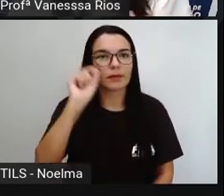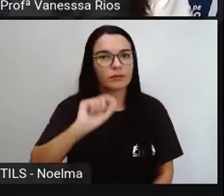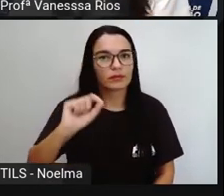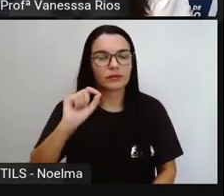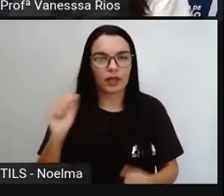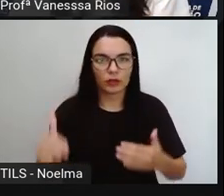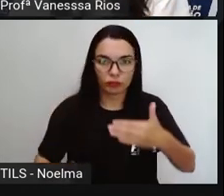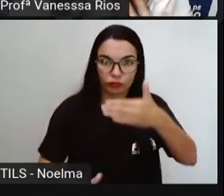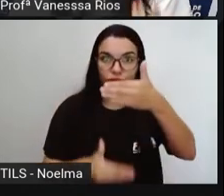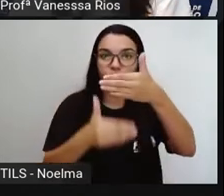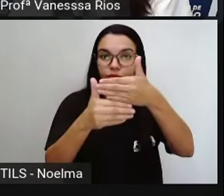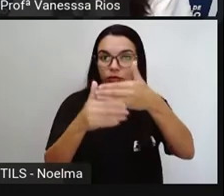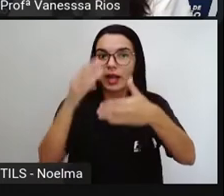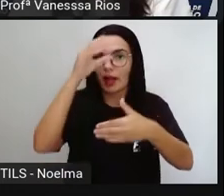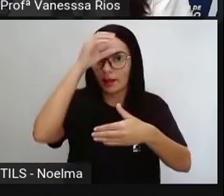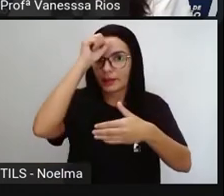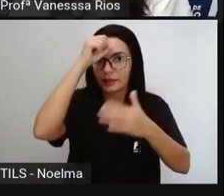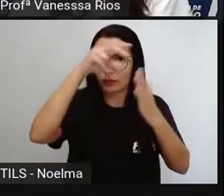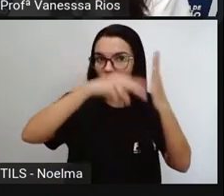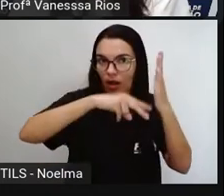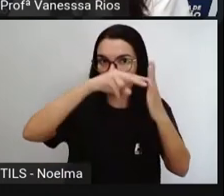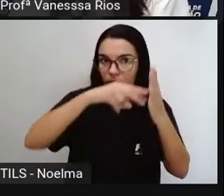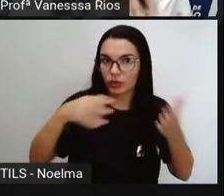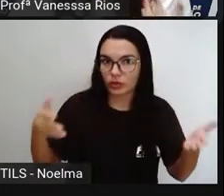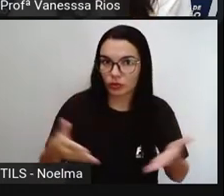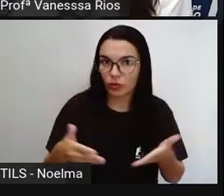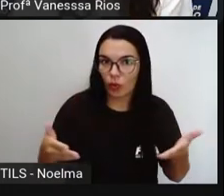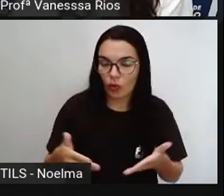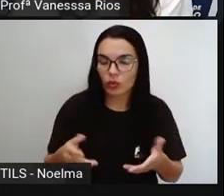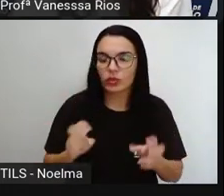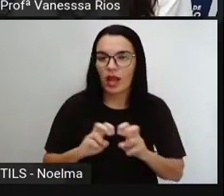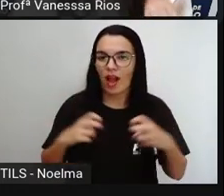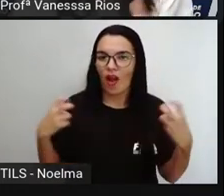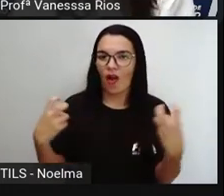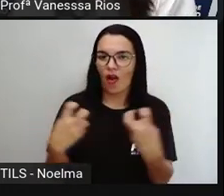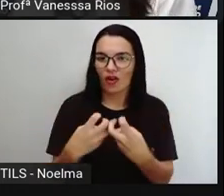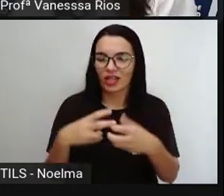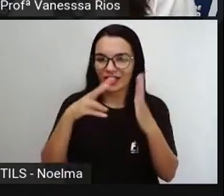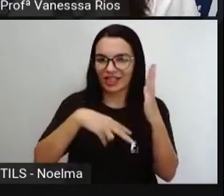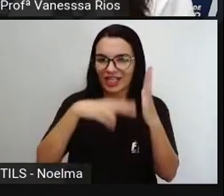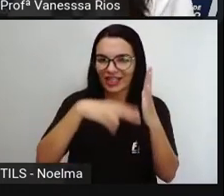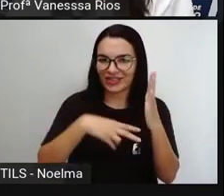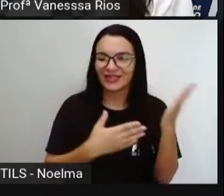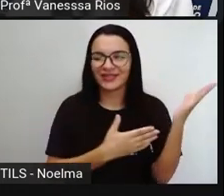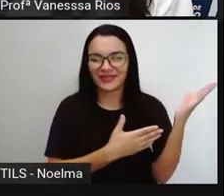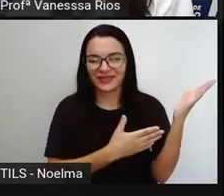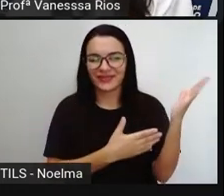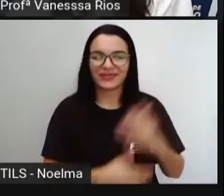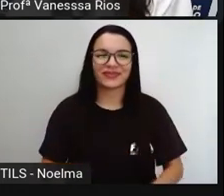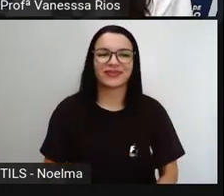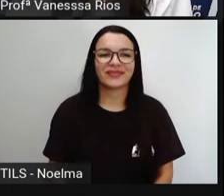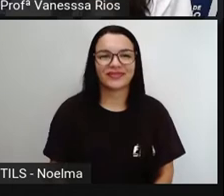complementar o que a gente aprendeu com a leitura de hoje na nossa roda de leitura de olho no vídeo.